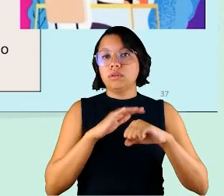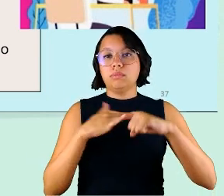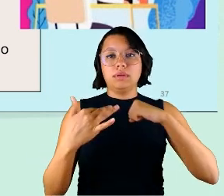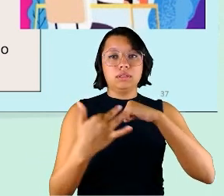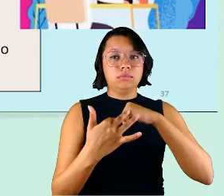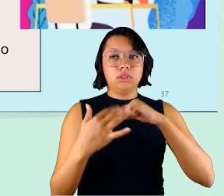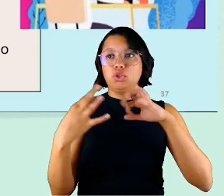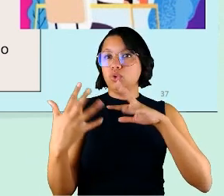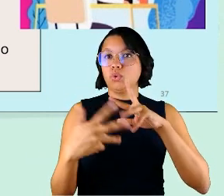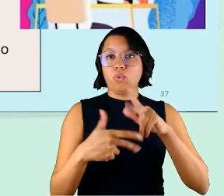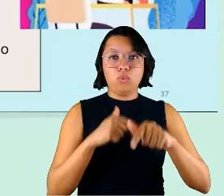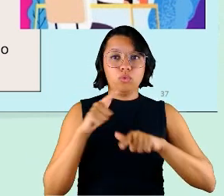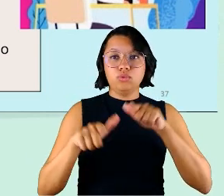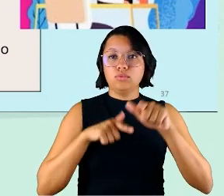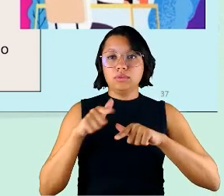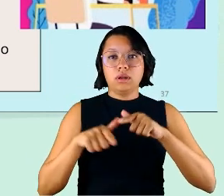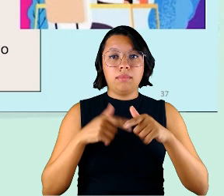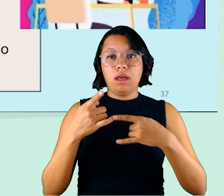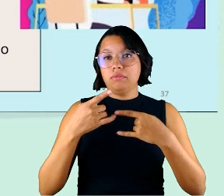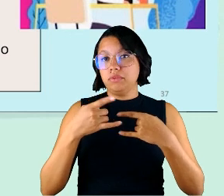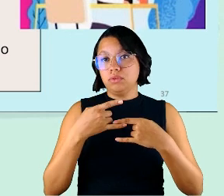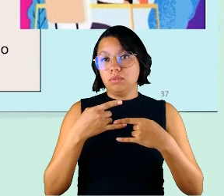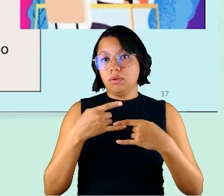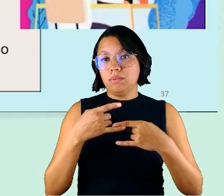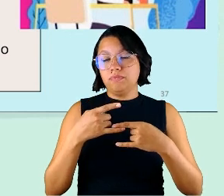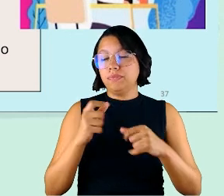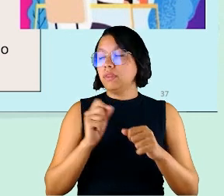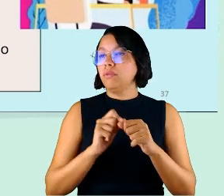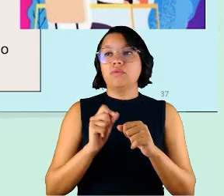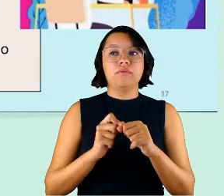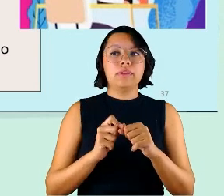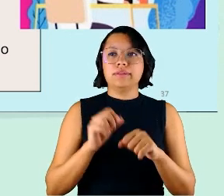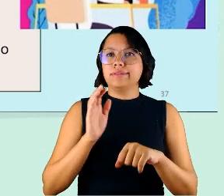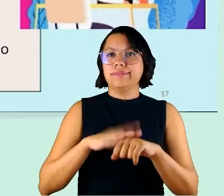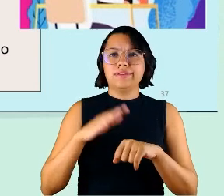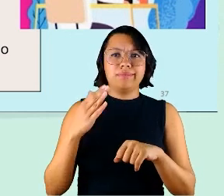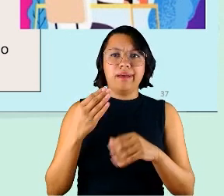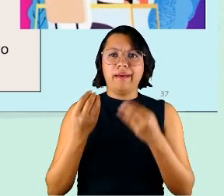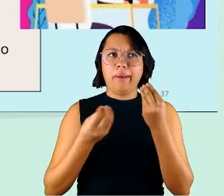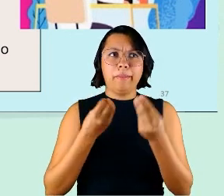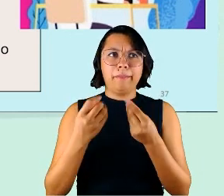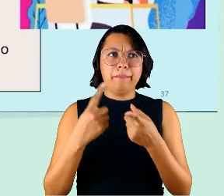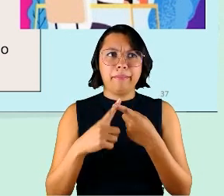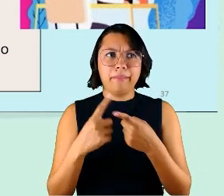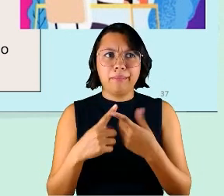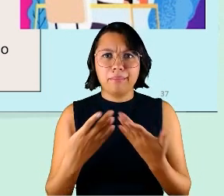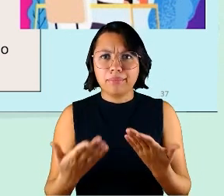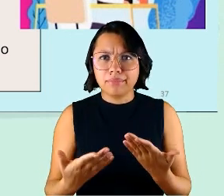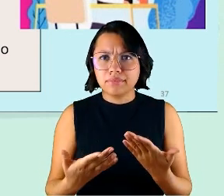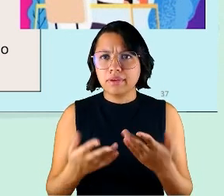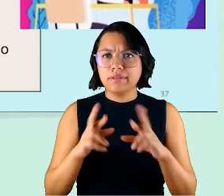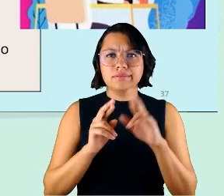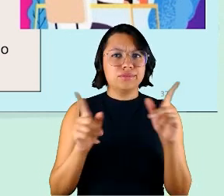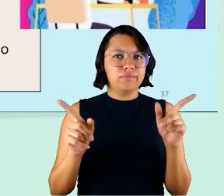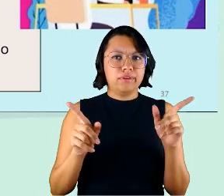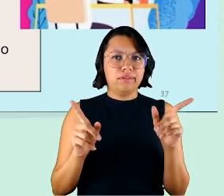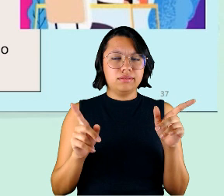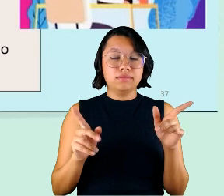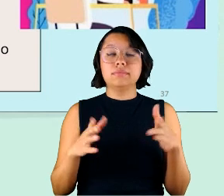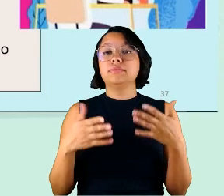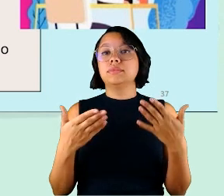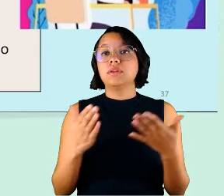que todos estavam em teletrabalho não fazia mais sentido essa diferenciação então